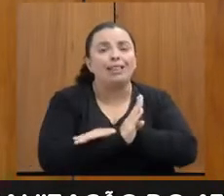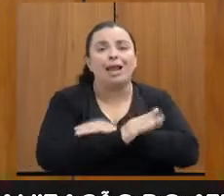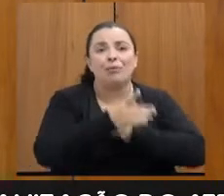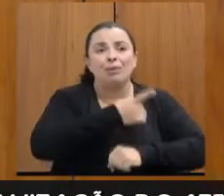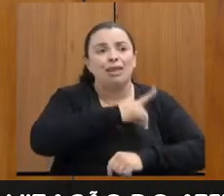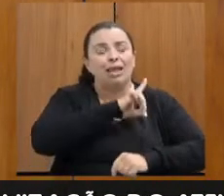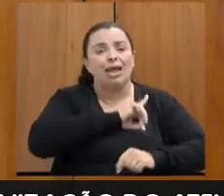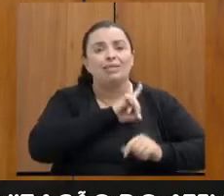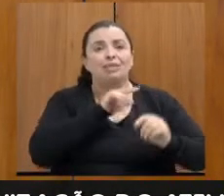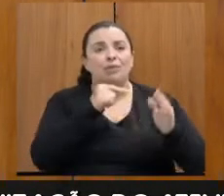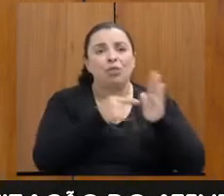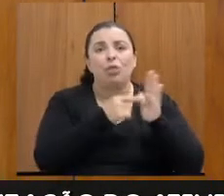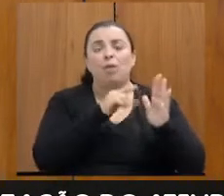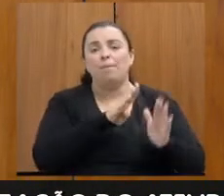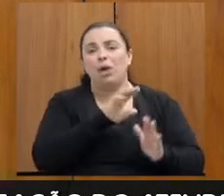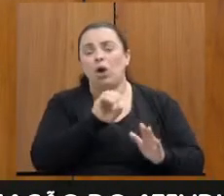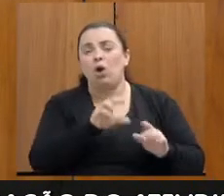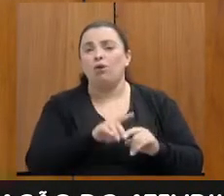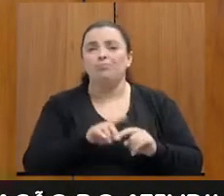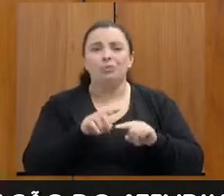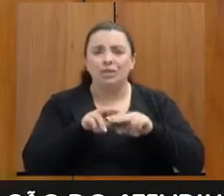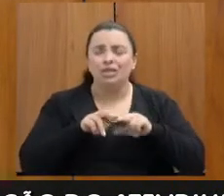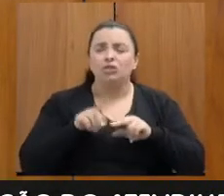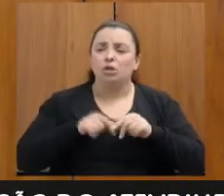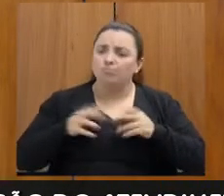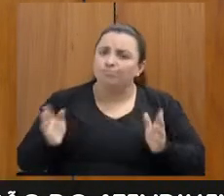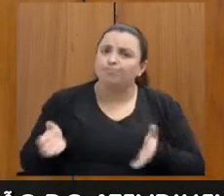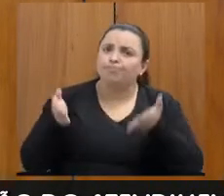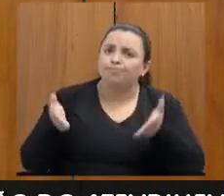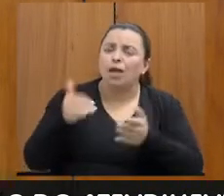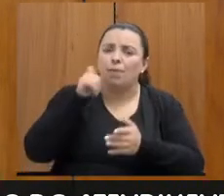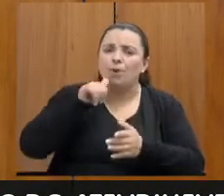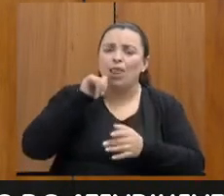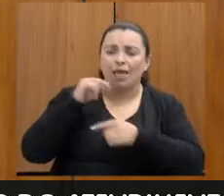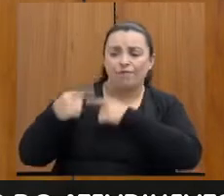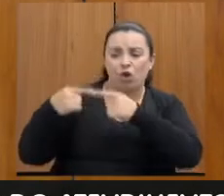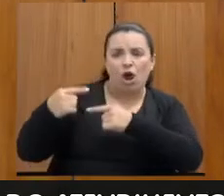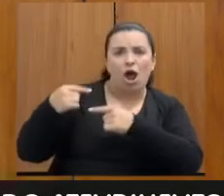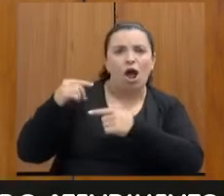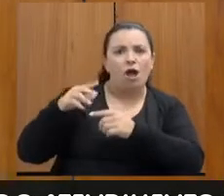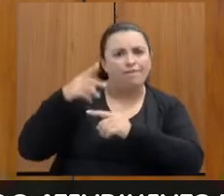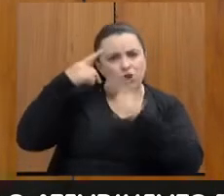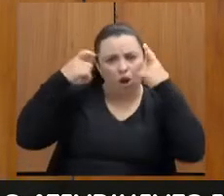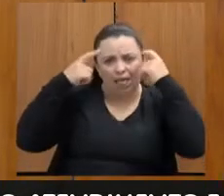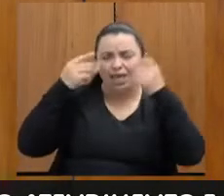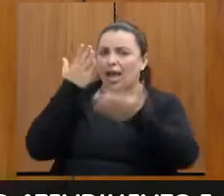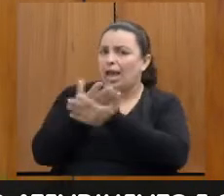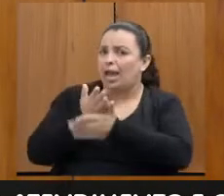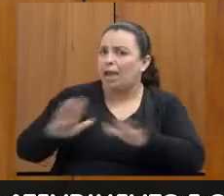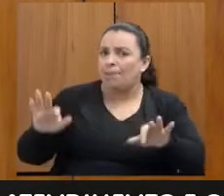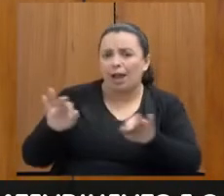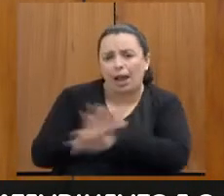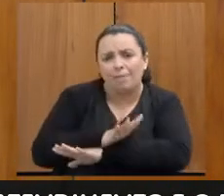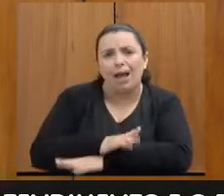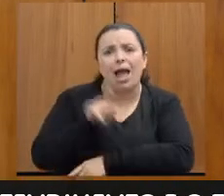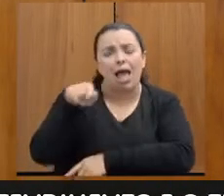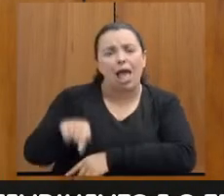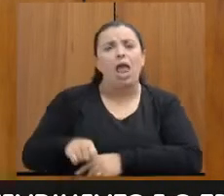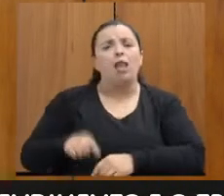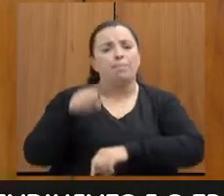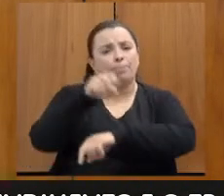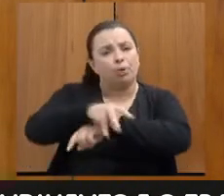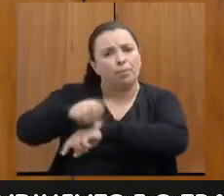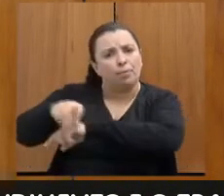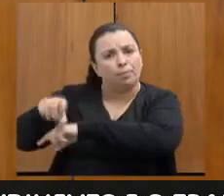empregabilidade, para que as mulheres possam quebrar os ciclos de violência, estarem com suas autonomias garantidas. Eu invisto na política de educação